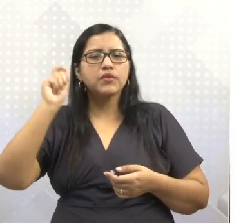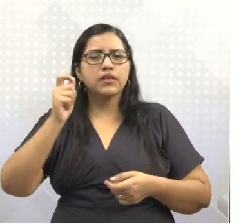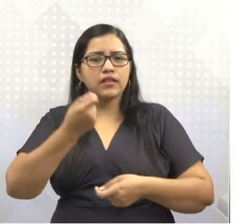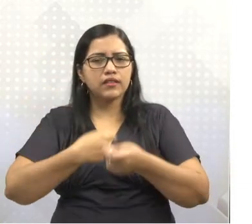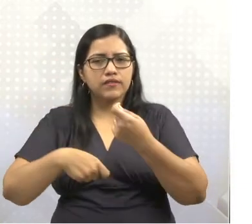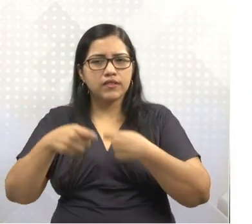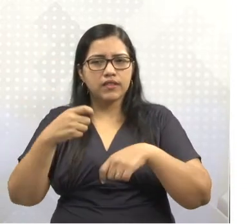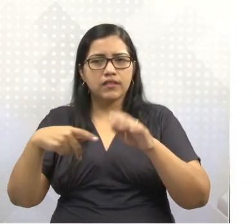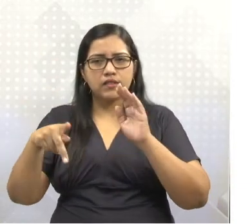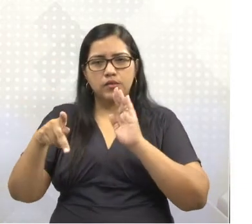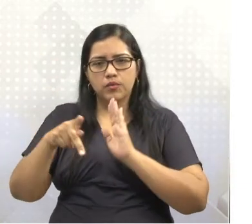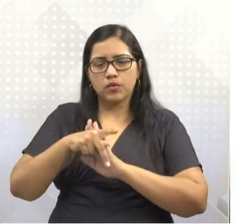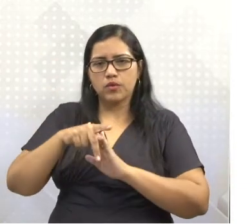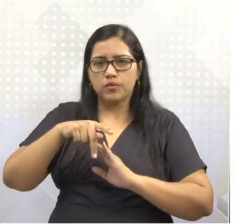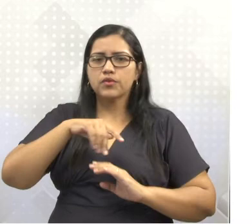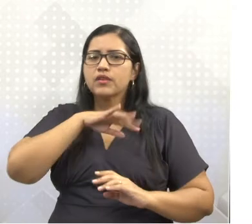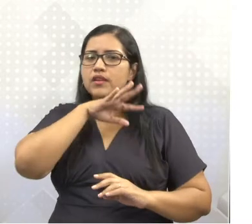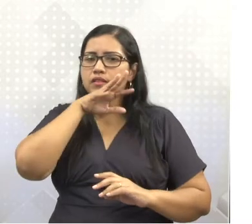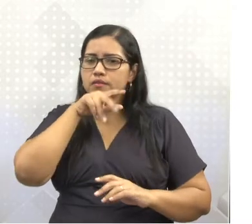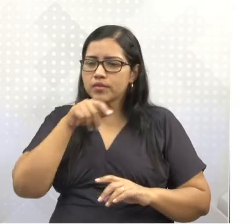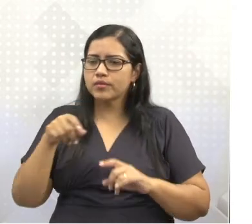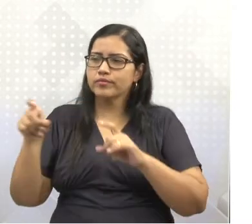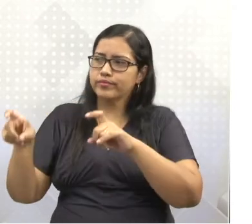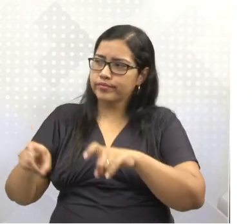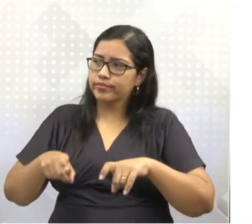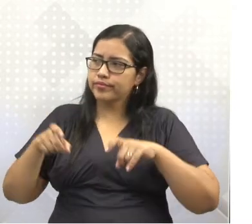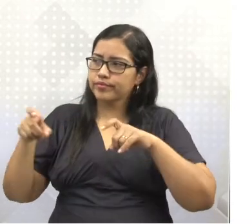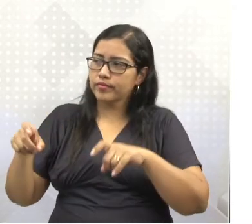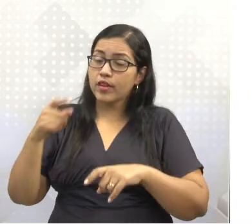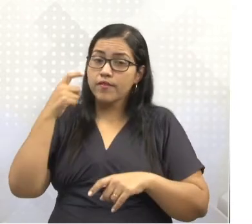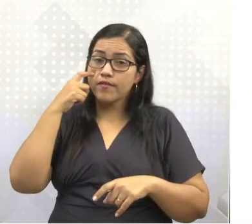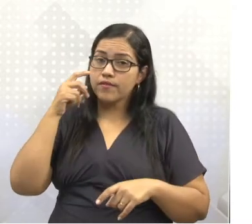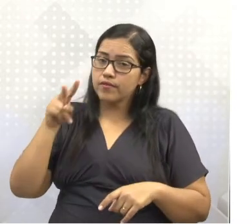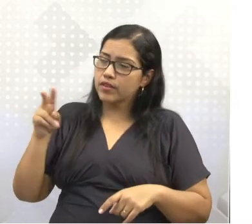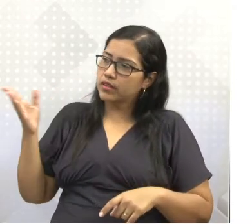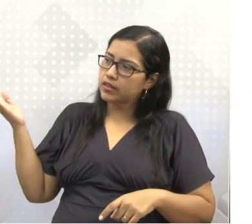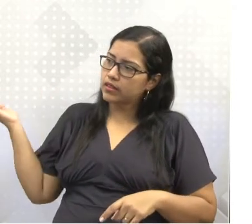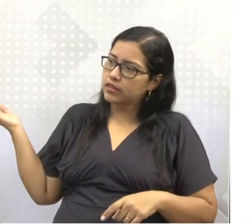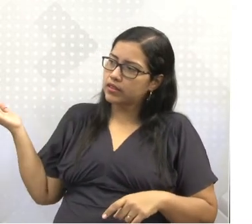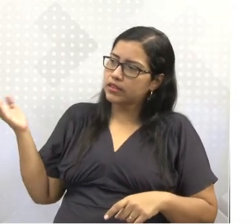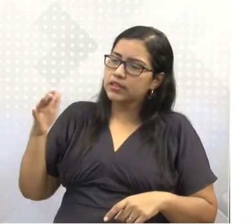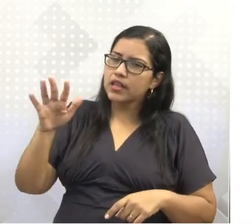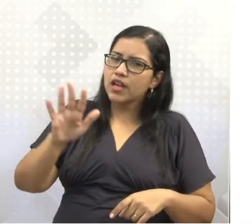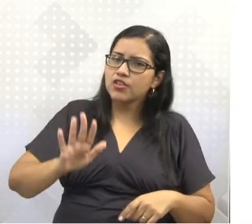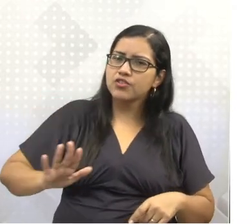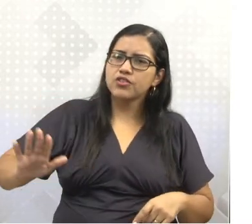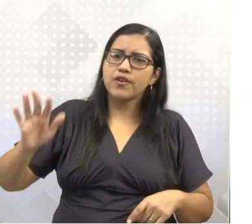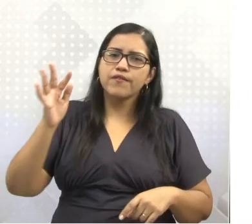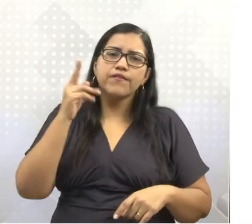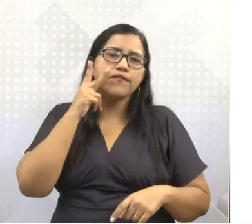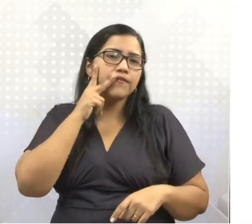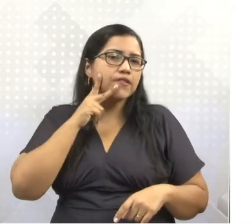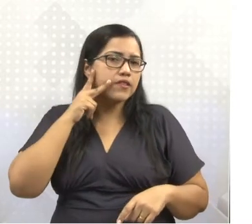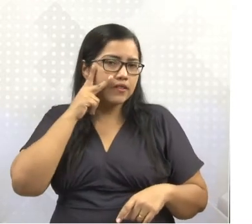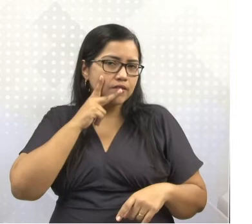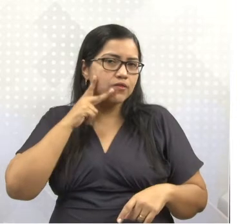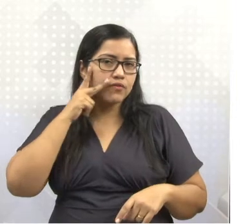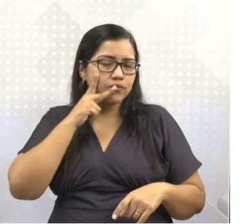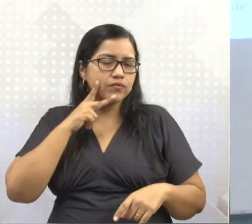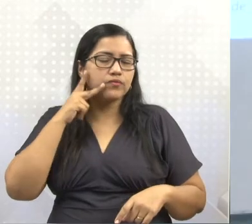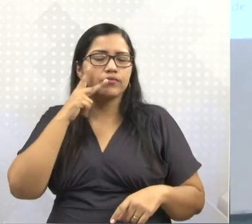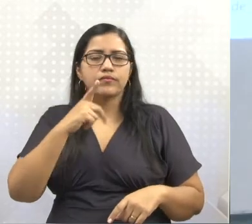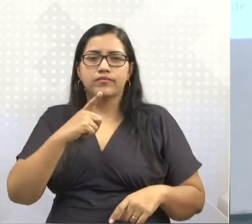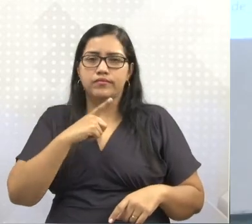agropecuárias. Nós podemos ver, por meio desse mapa, as regiões de vinha. Temos vários vinhos lá.